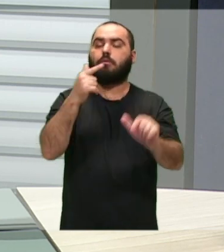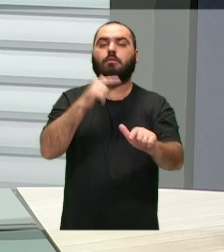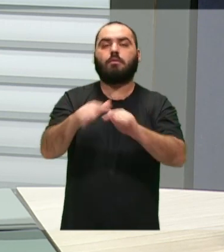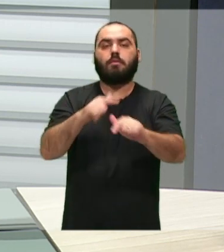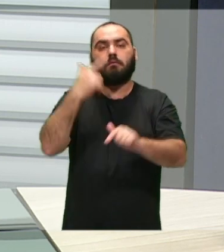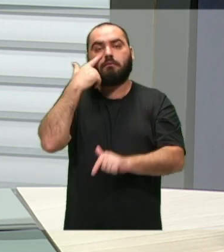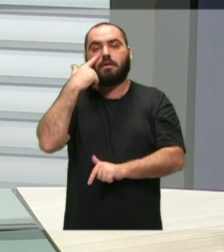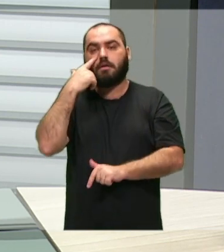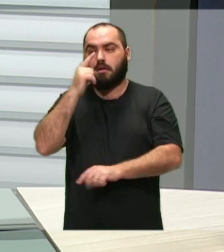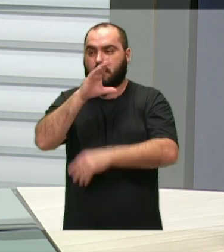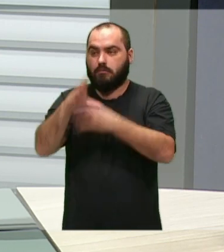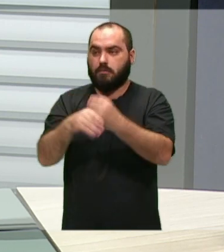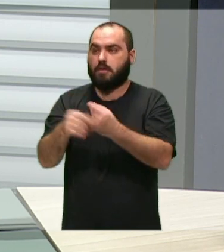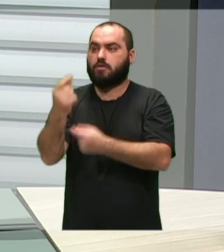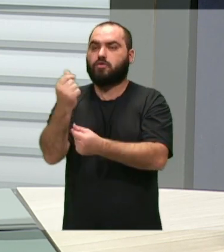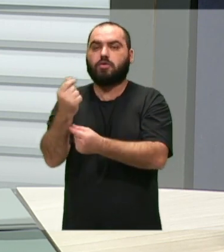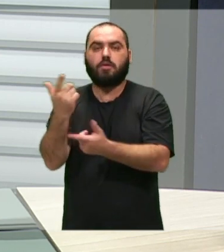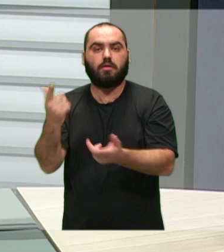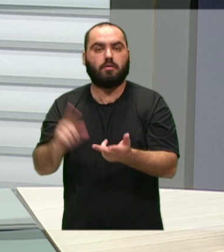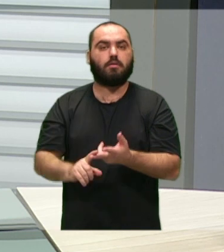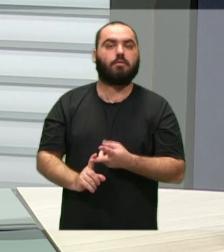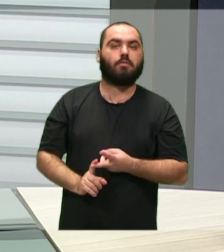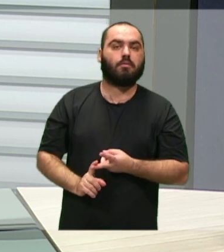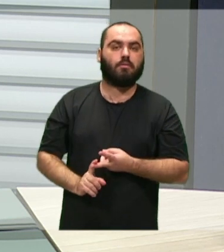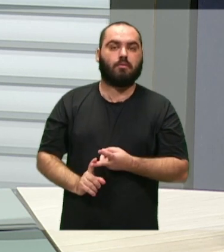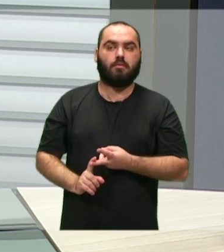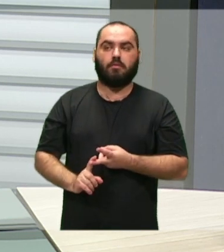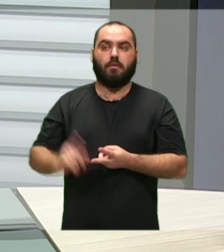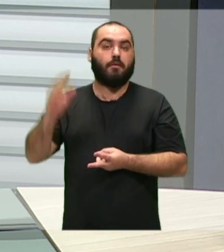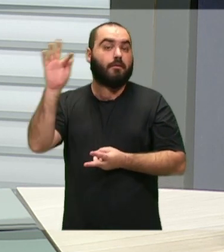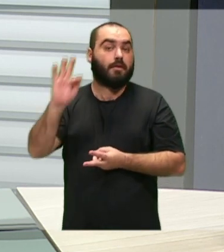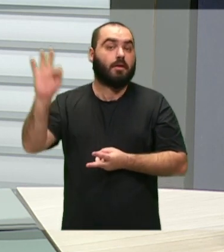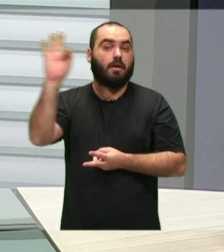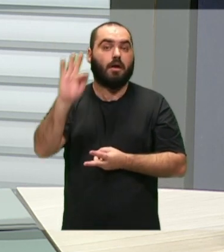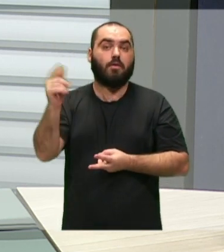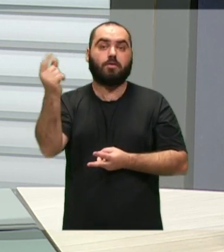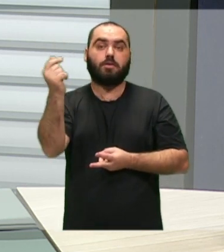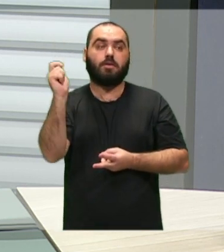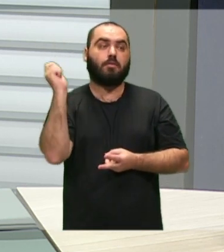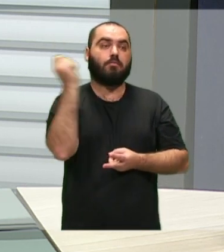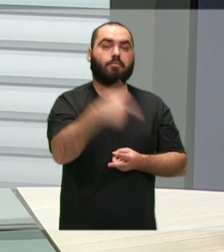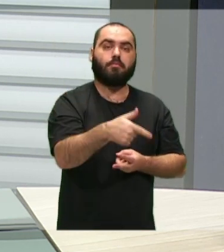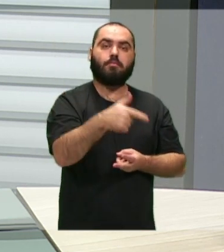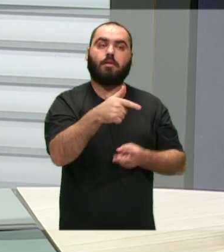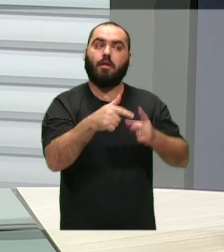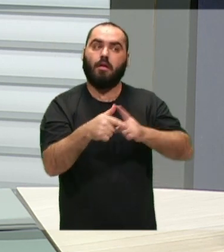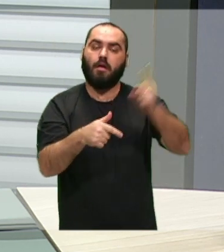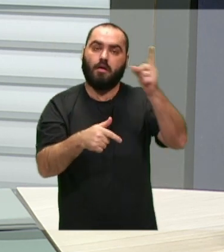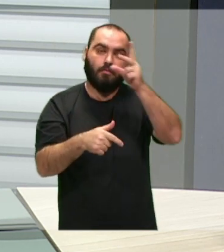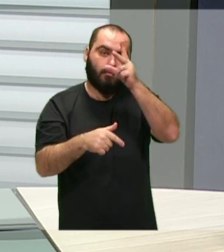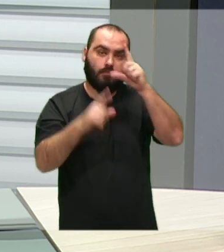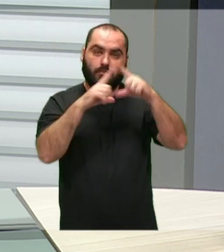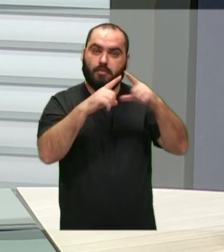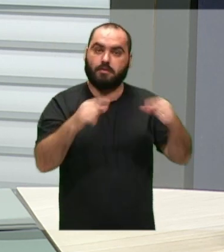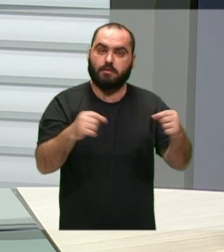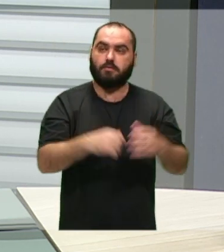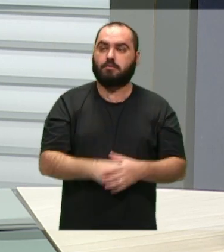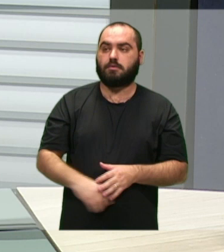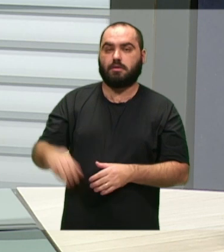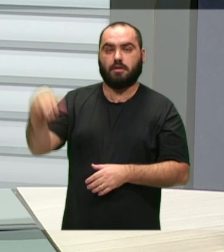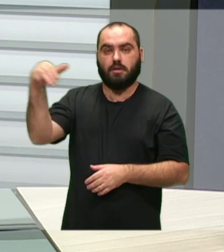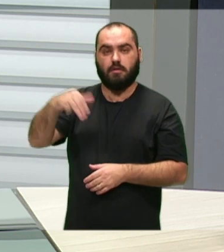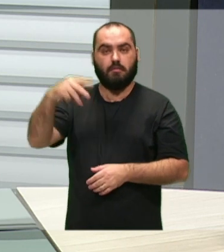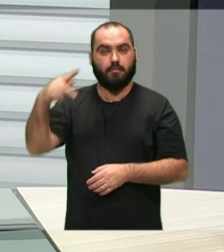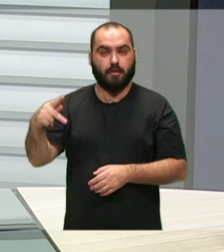verificar emendas parlamentares, verificar emenda da bancada federal em Brasília, buscar recursos do Ministério da Saúde,